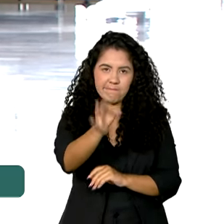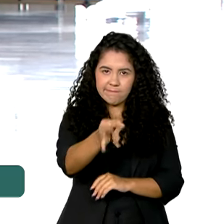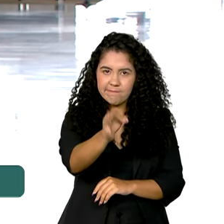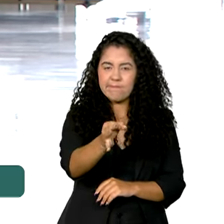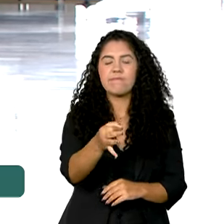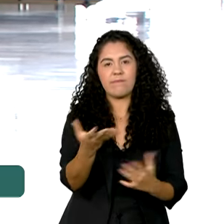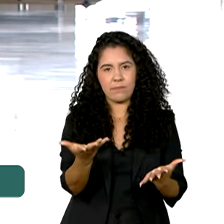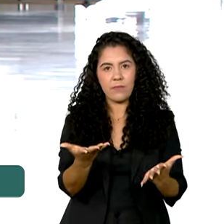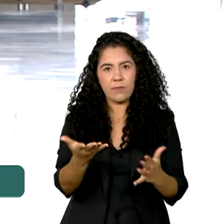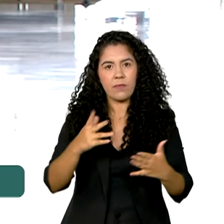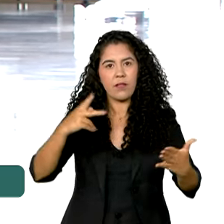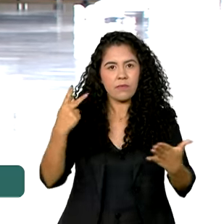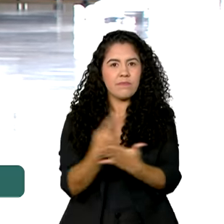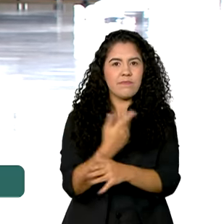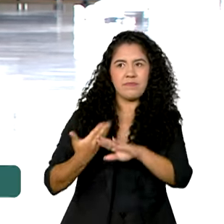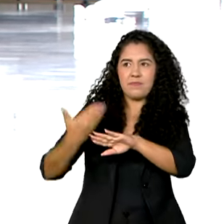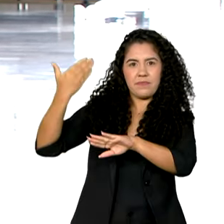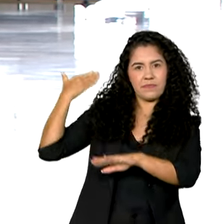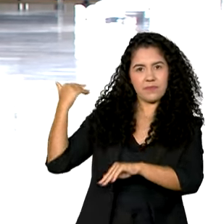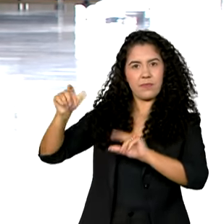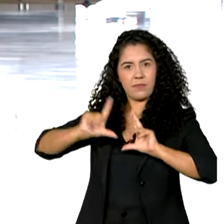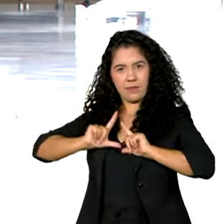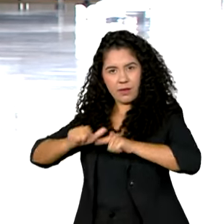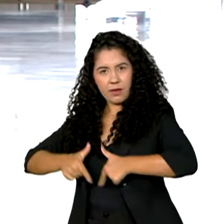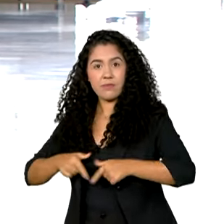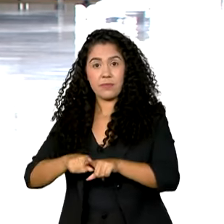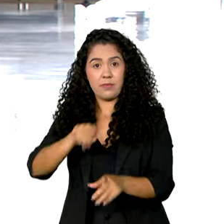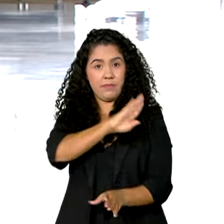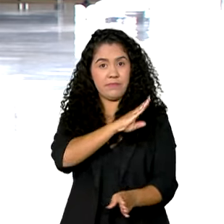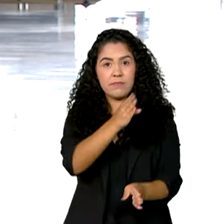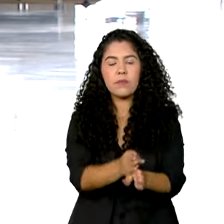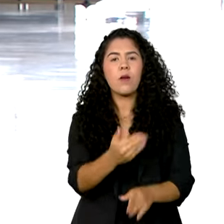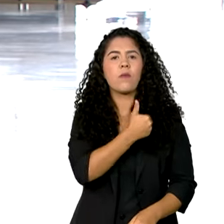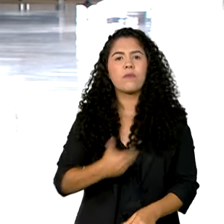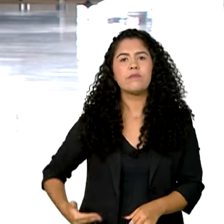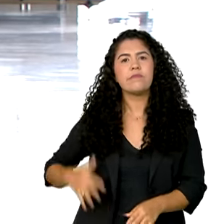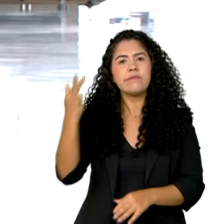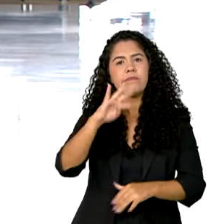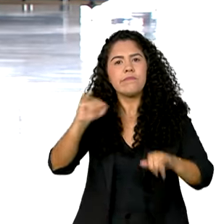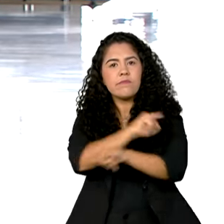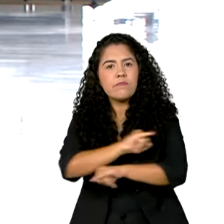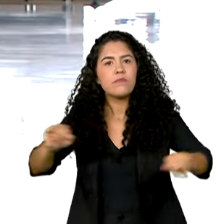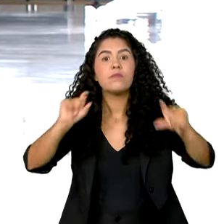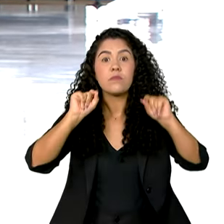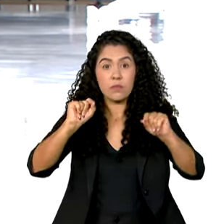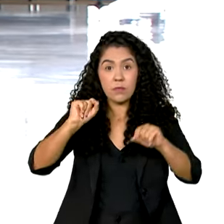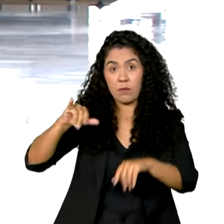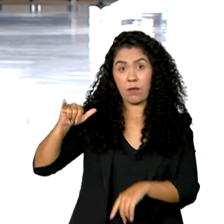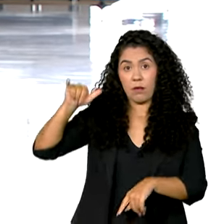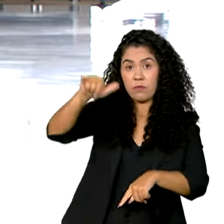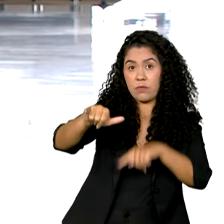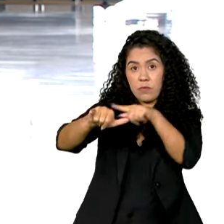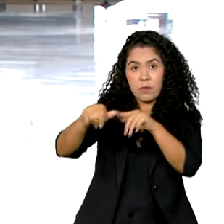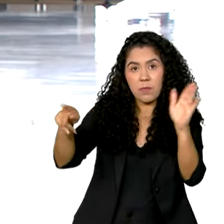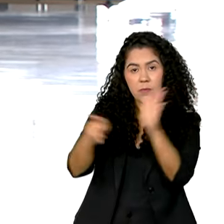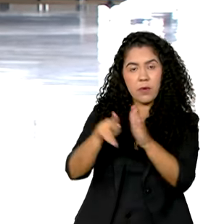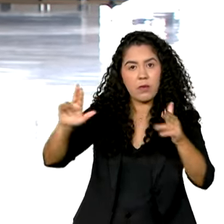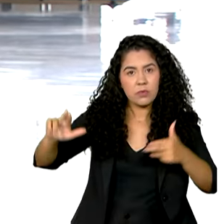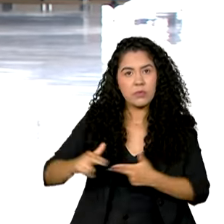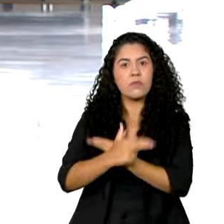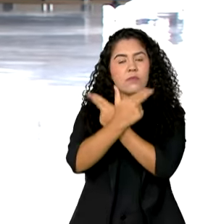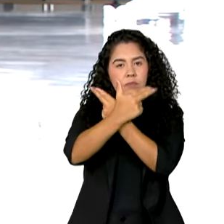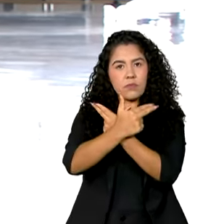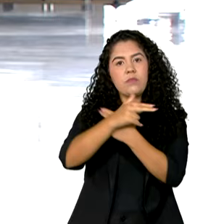Assim como fez em Israel e na faixa de Gaza, o governo federal anunciou que aviões da Força Aérea irão ao Líbano para